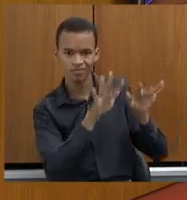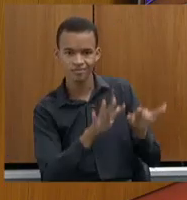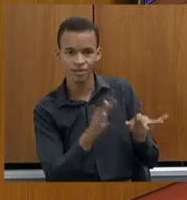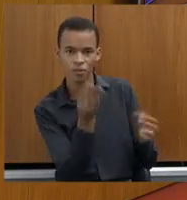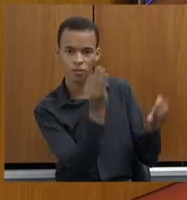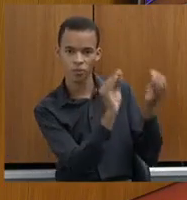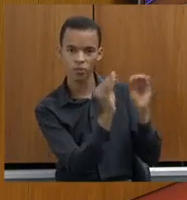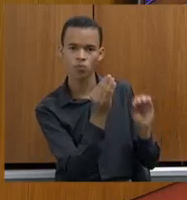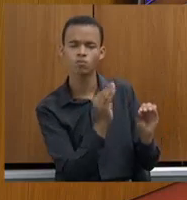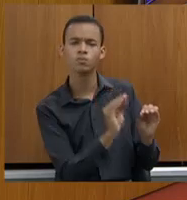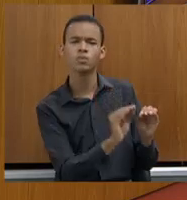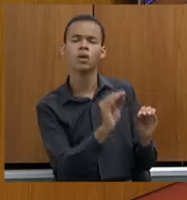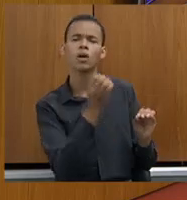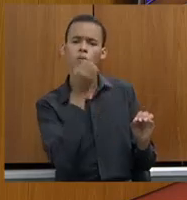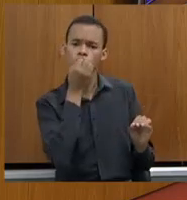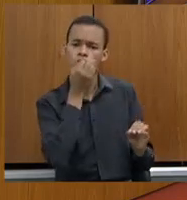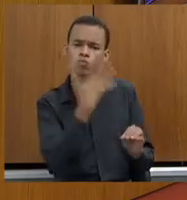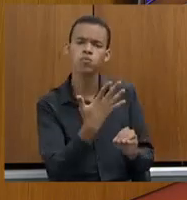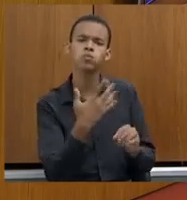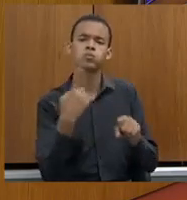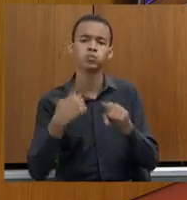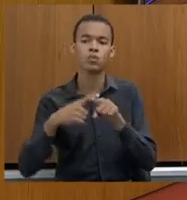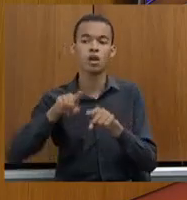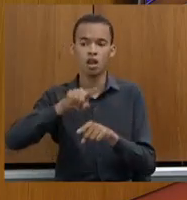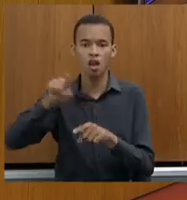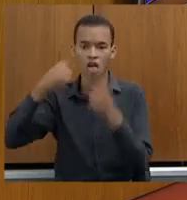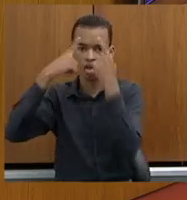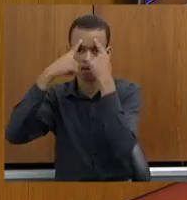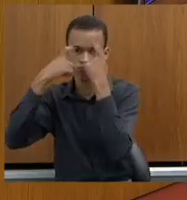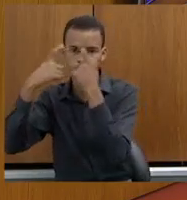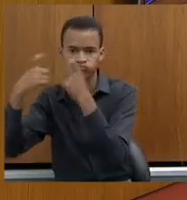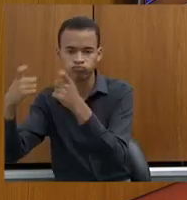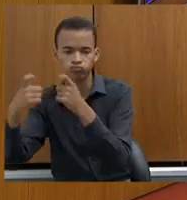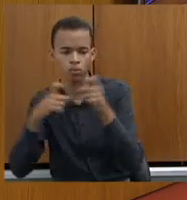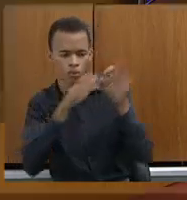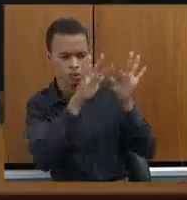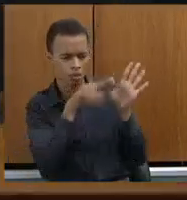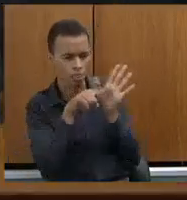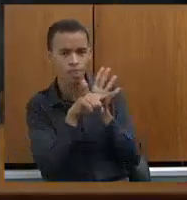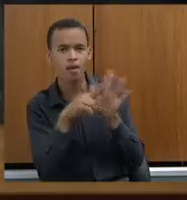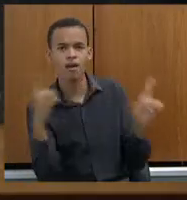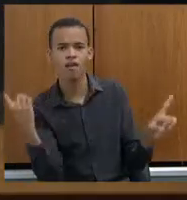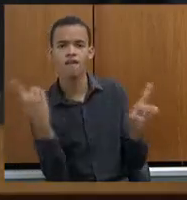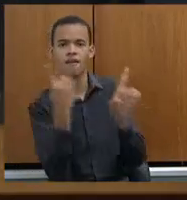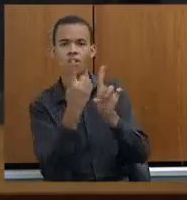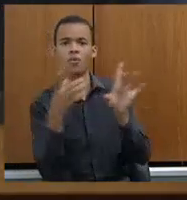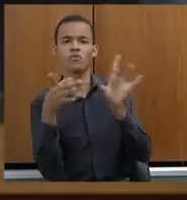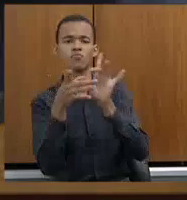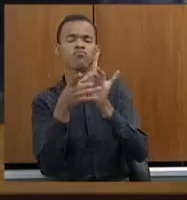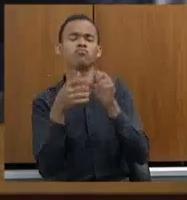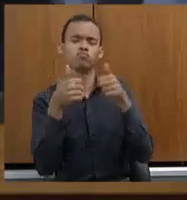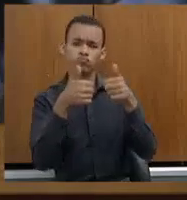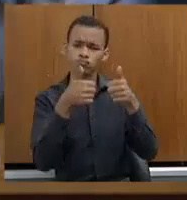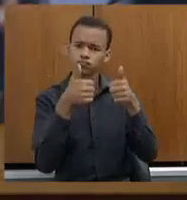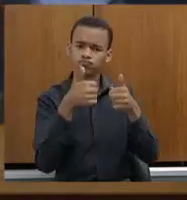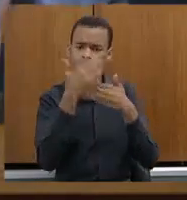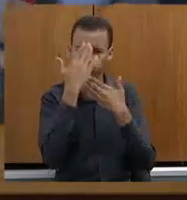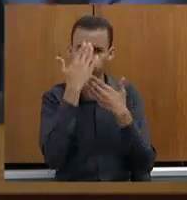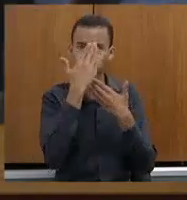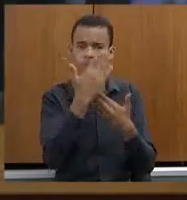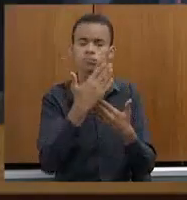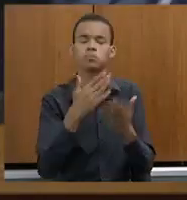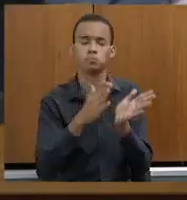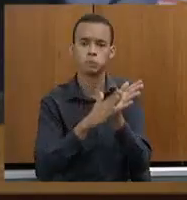presidente, para o combate à criminalidade. Então, aqui, só mesmo fazendo um destaque sobre a questão disso,